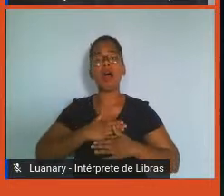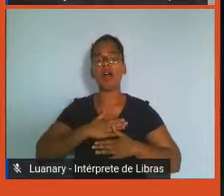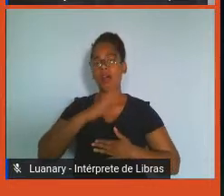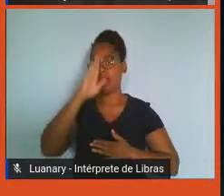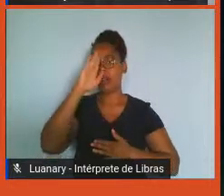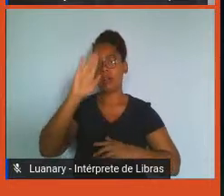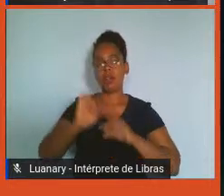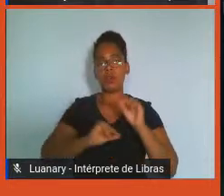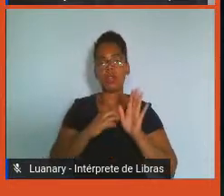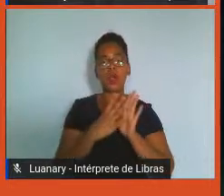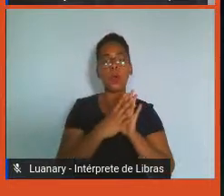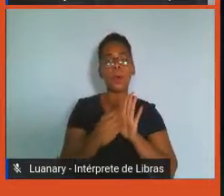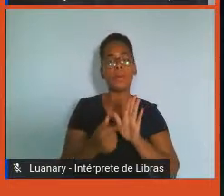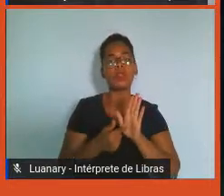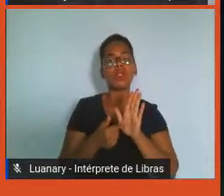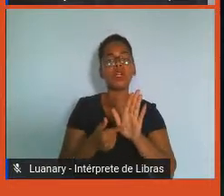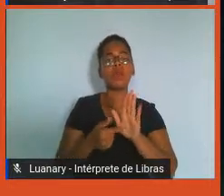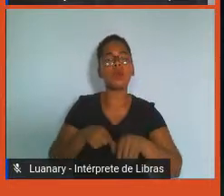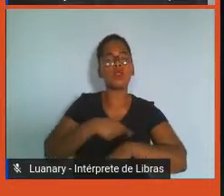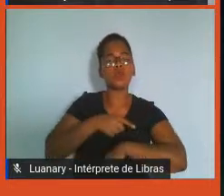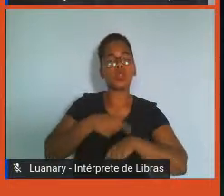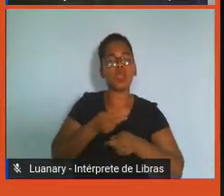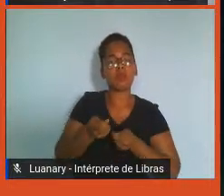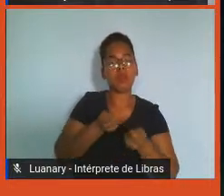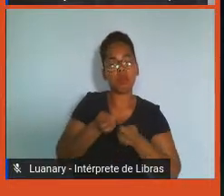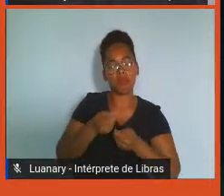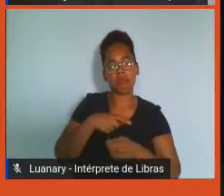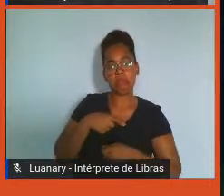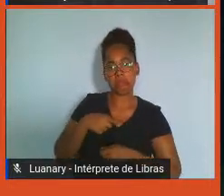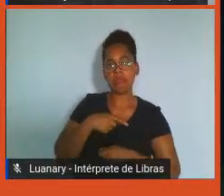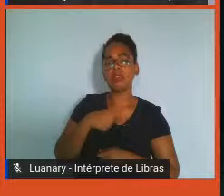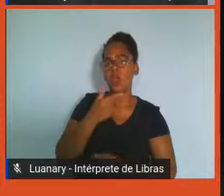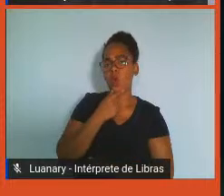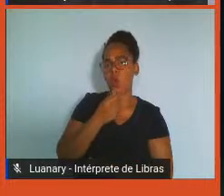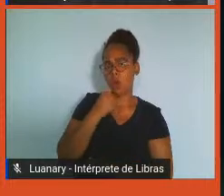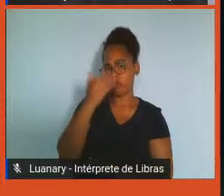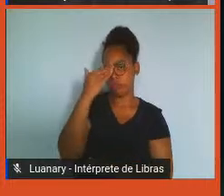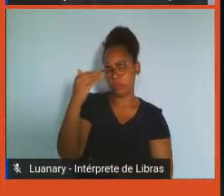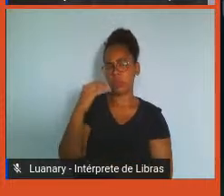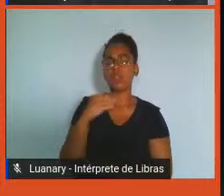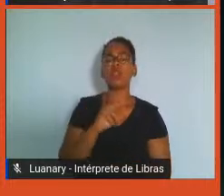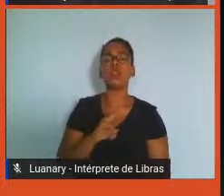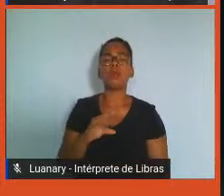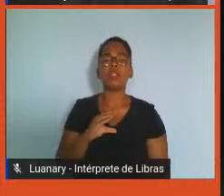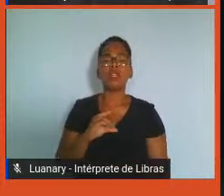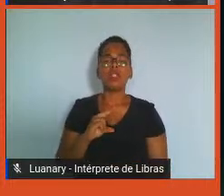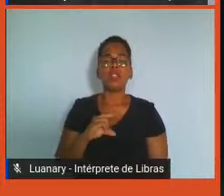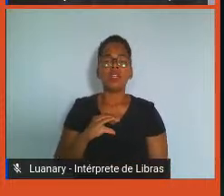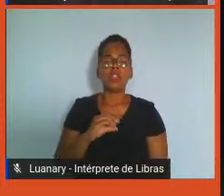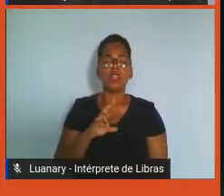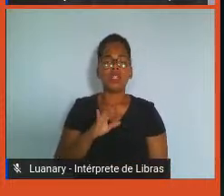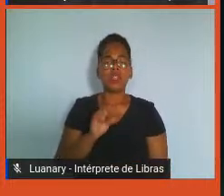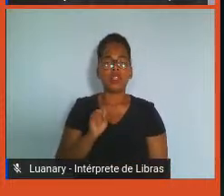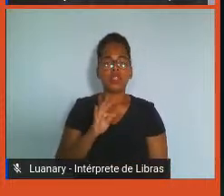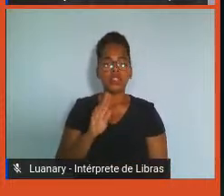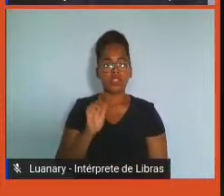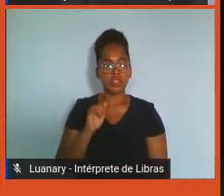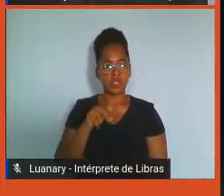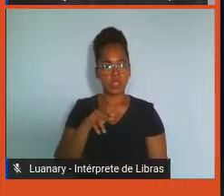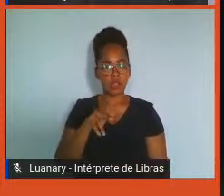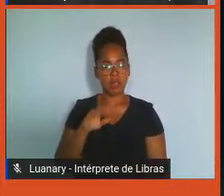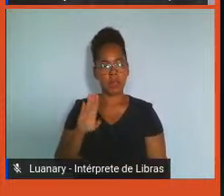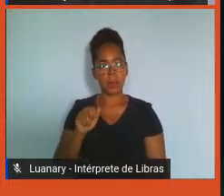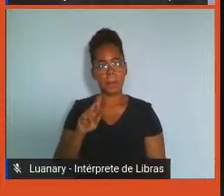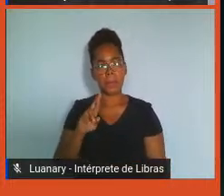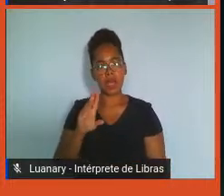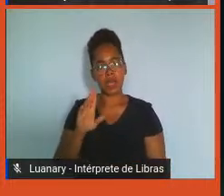administração, essa gestão do tempo, é do Christian Barbosa, ele separa as atividades em critérios, atividades